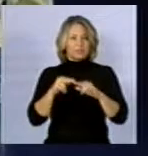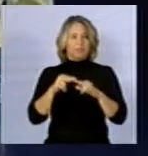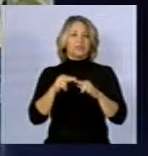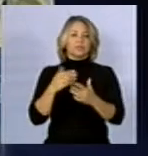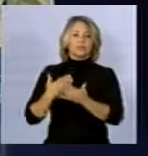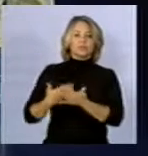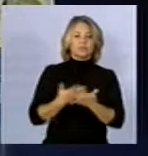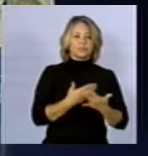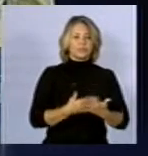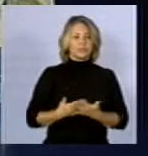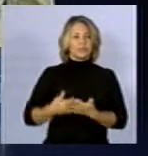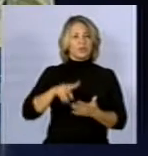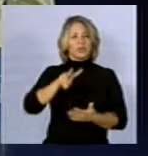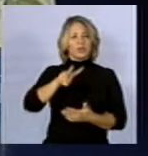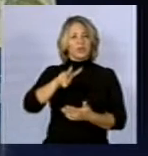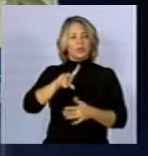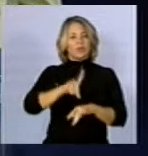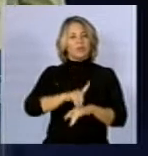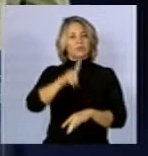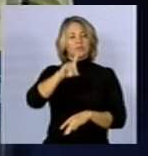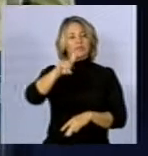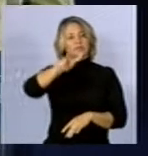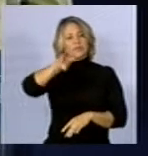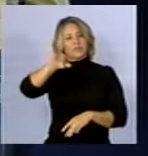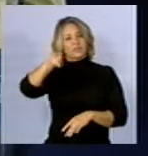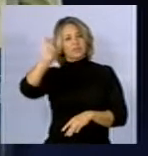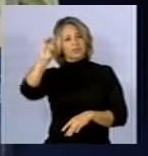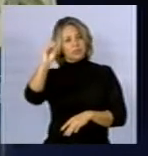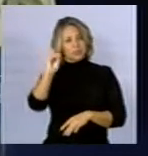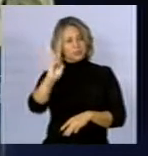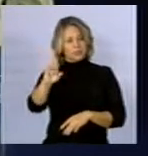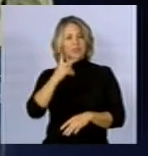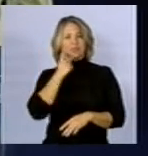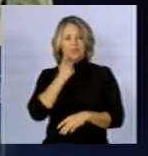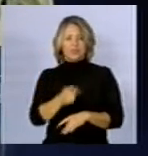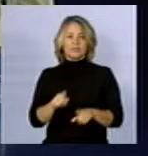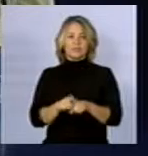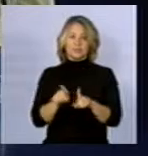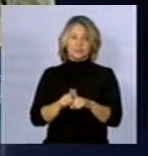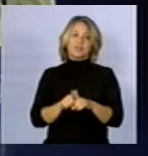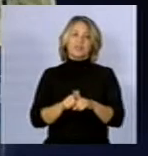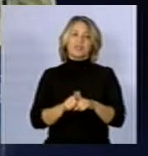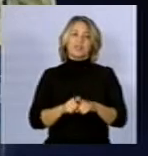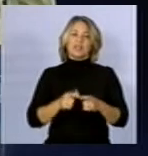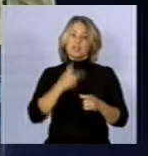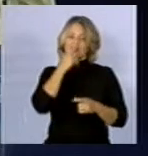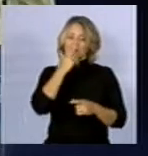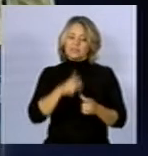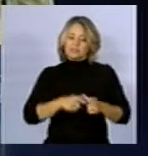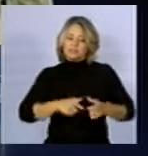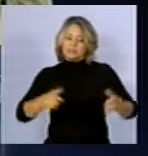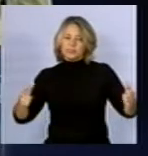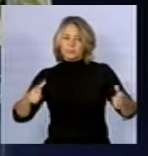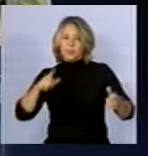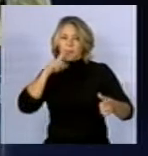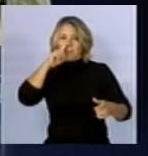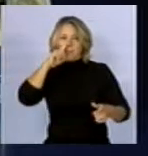vai ter a oportunidade de falar sobre isso amanhã, acredito, ele achou um risco aumentado de